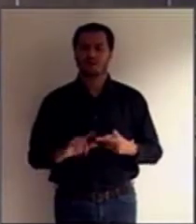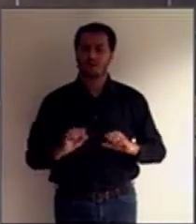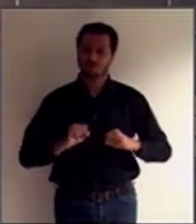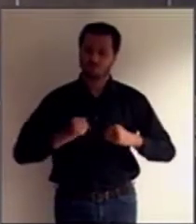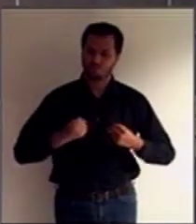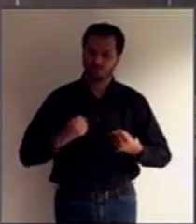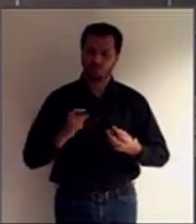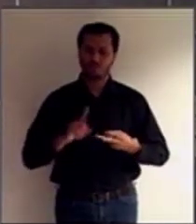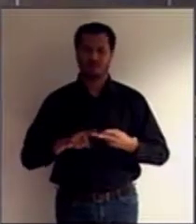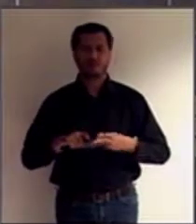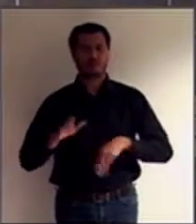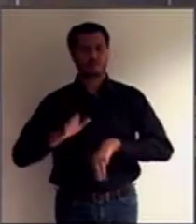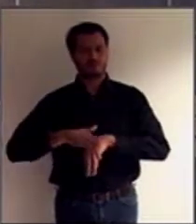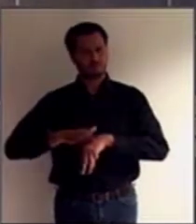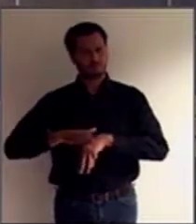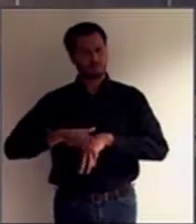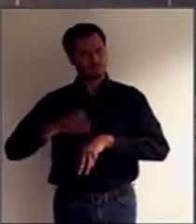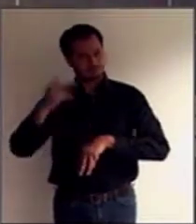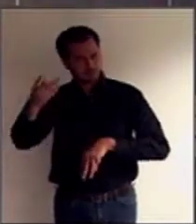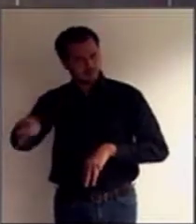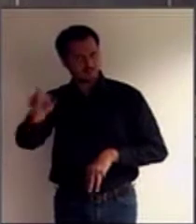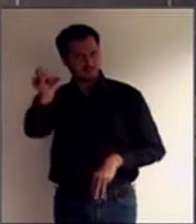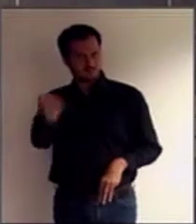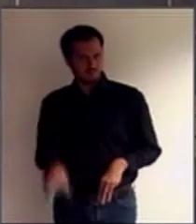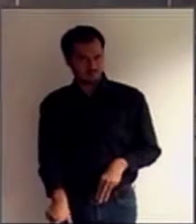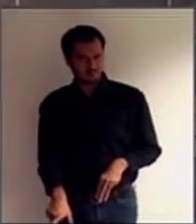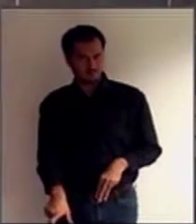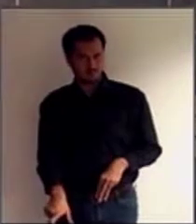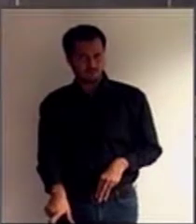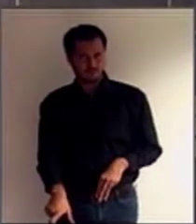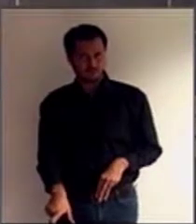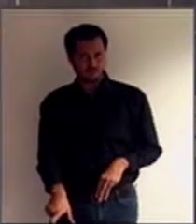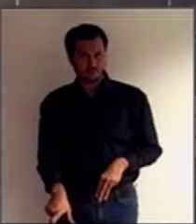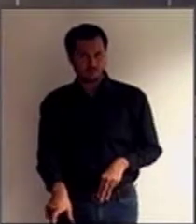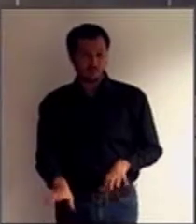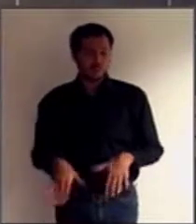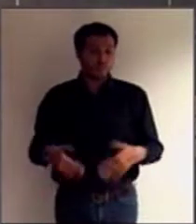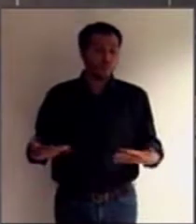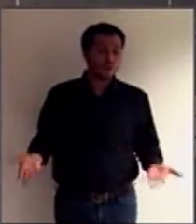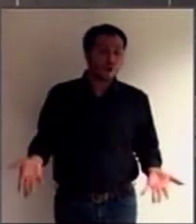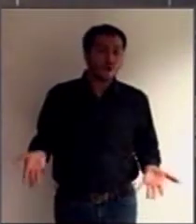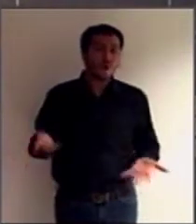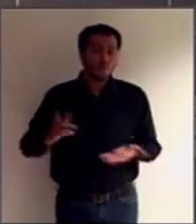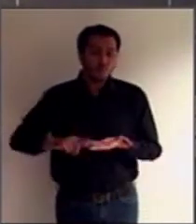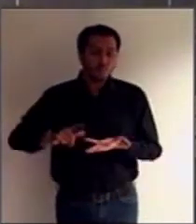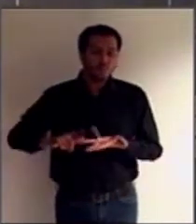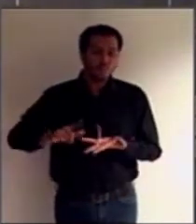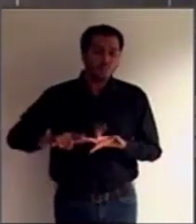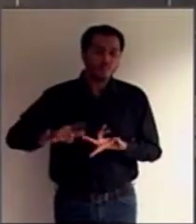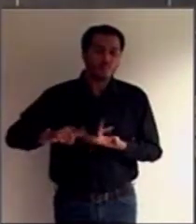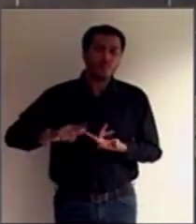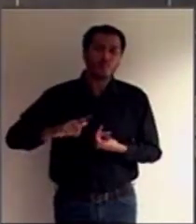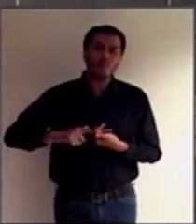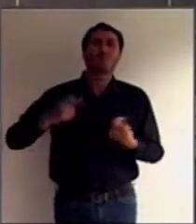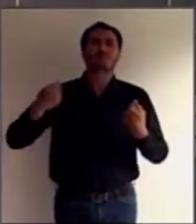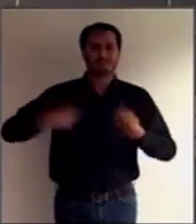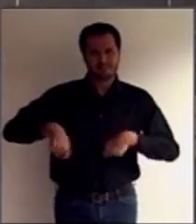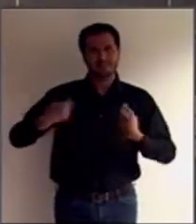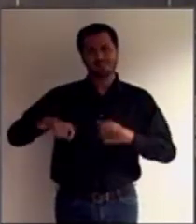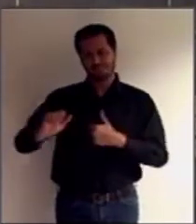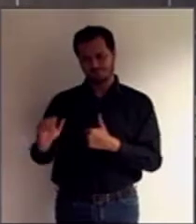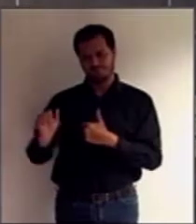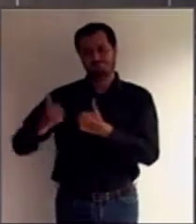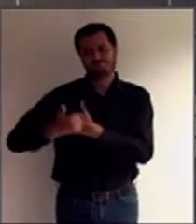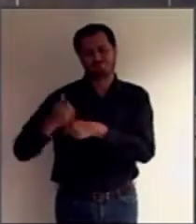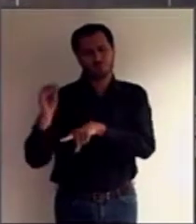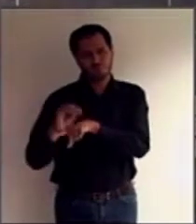e da independência dessa pessoa para exatamente trazer quais vão ser aqueles atos que vai precisar de um apoio de um